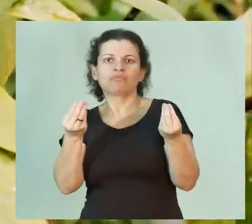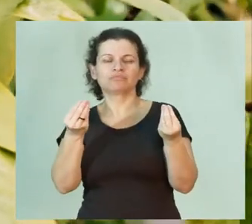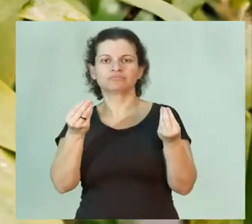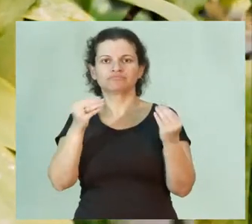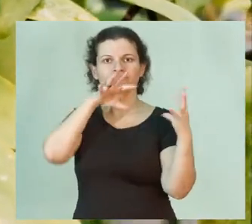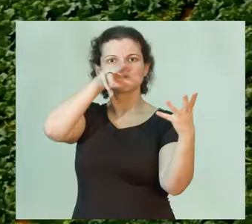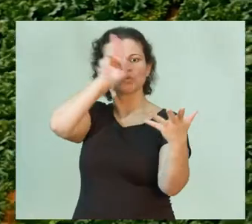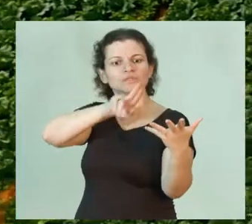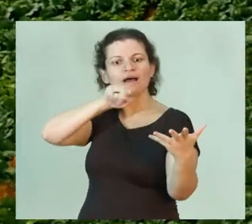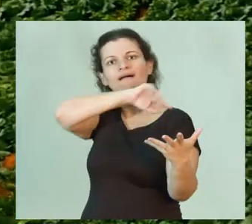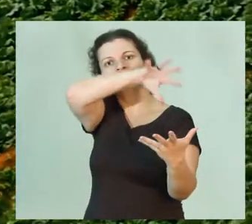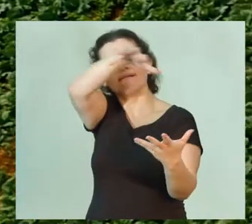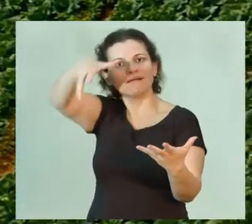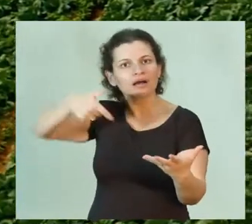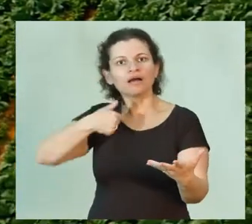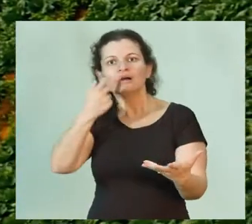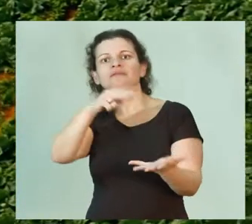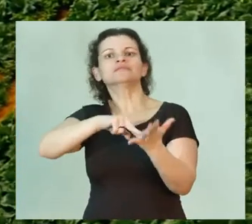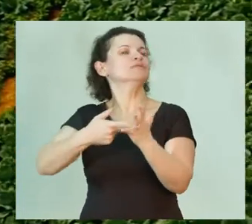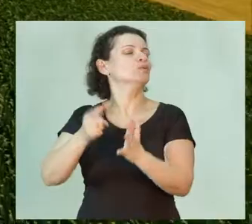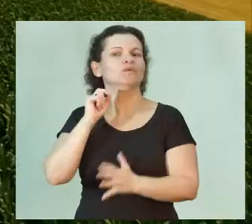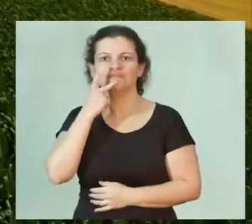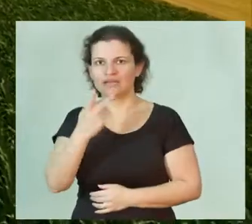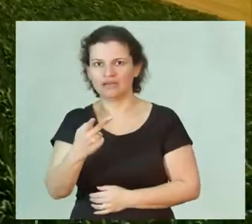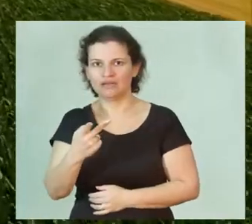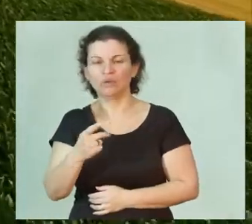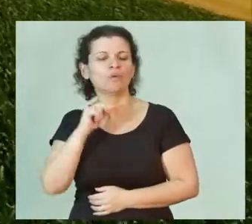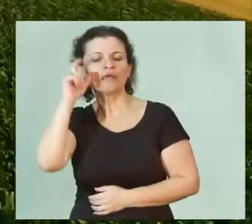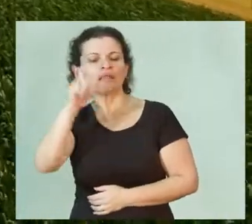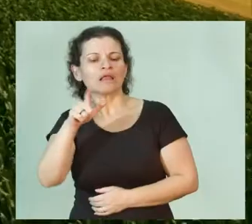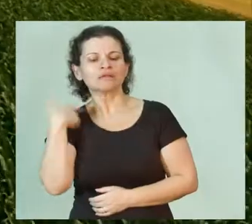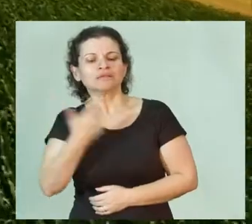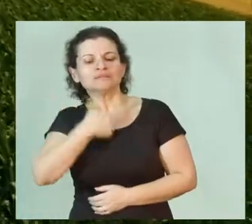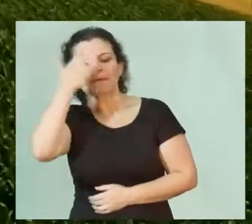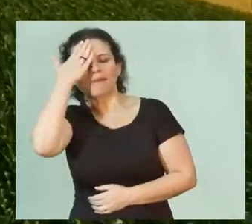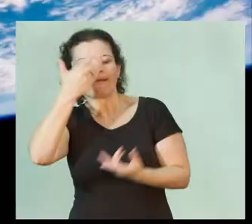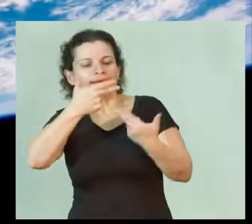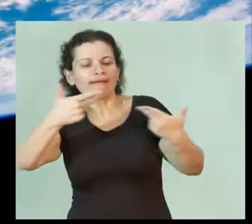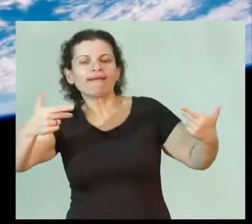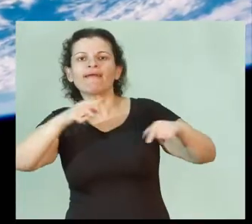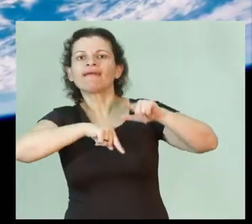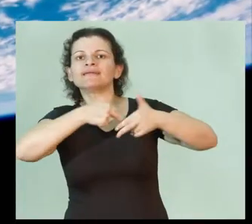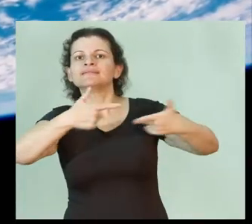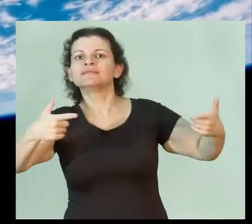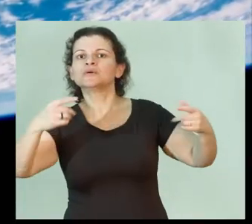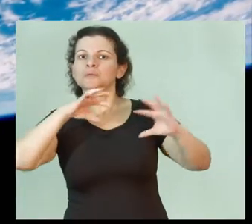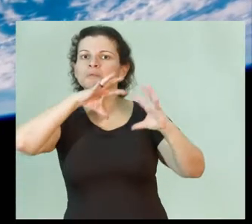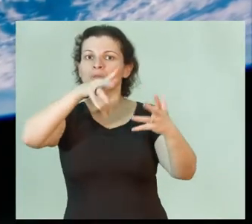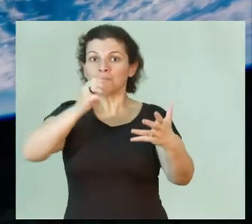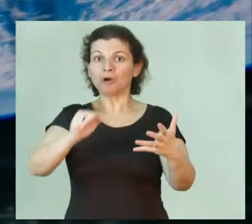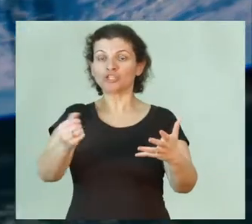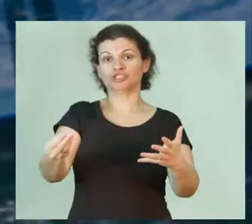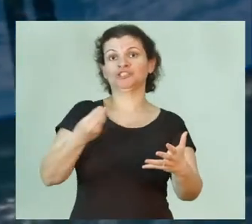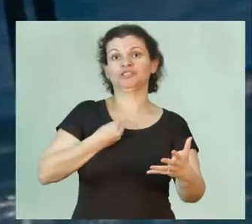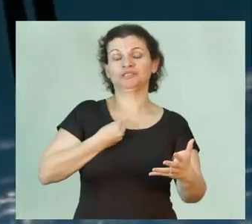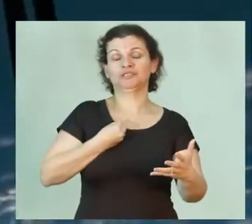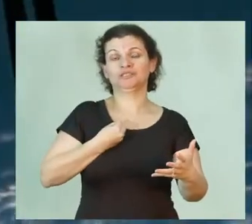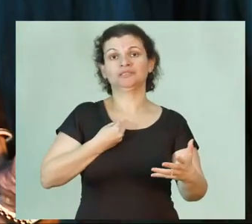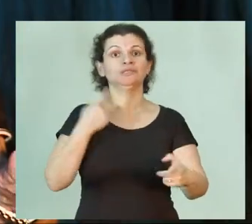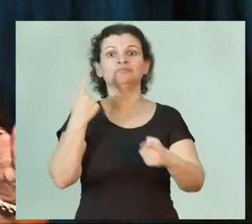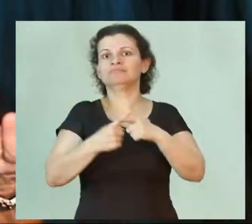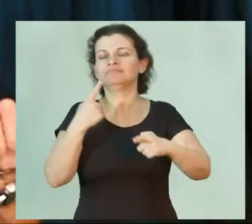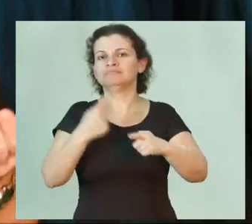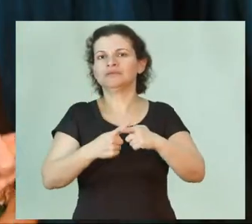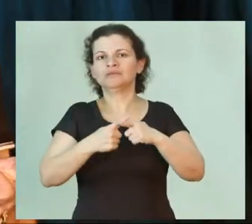Usar o planeta significa dizer que nos interessa saber desses recursos que o planeta pode nos fornecer para